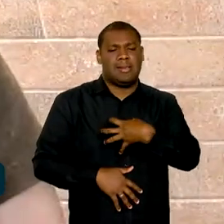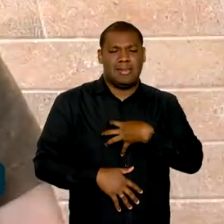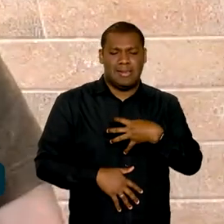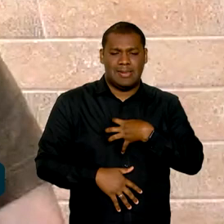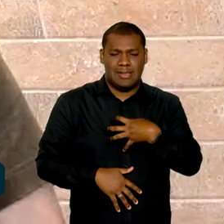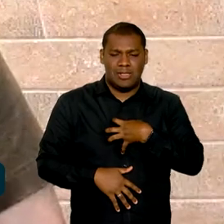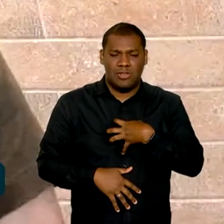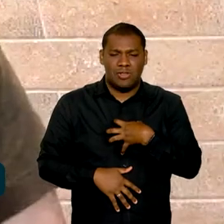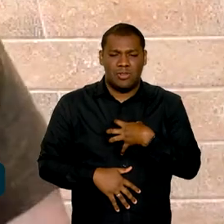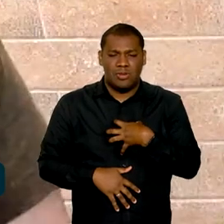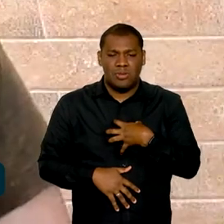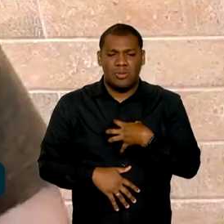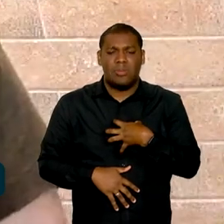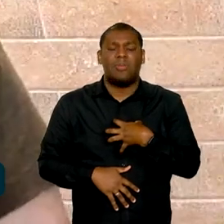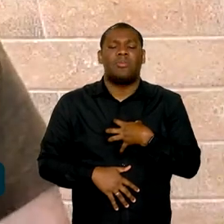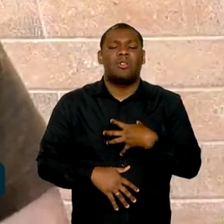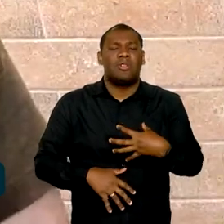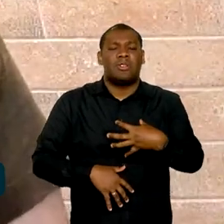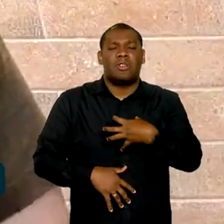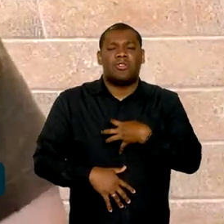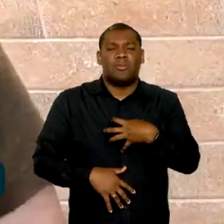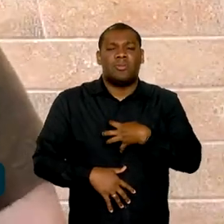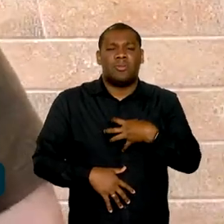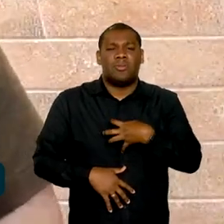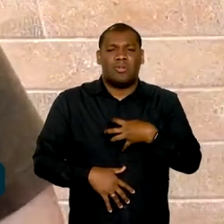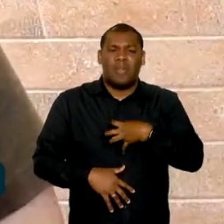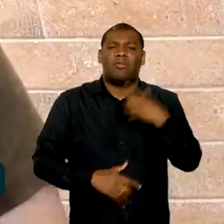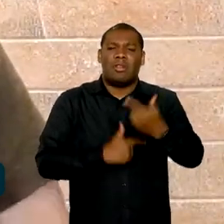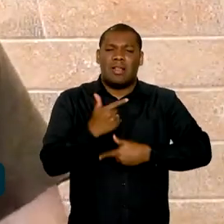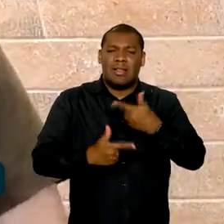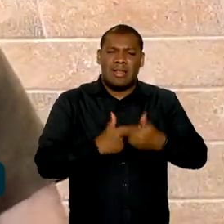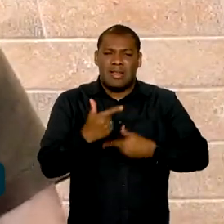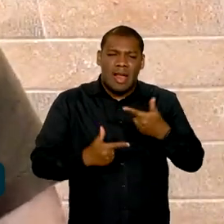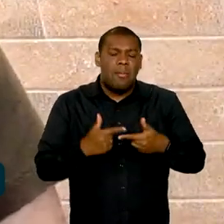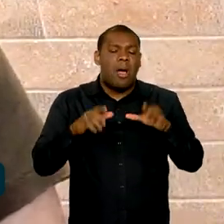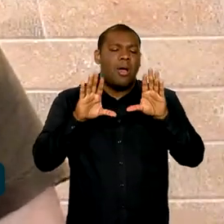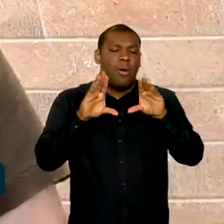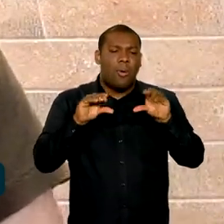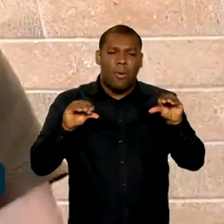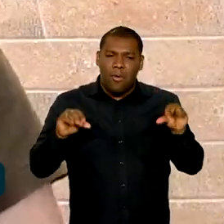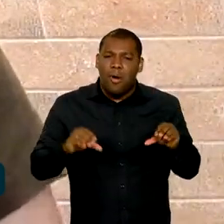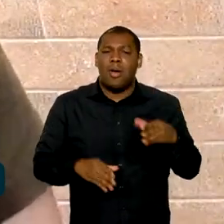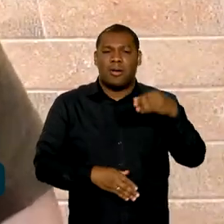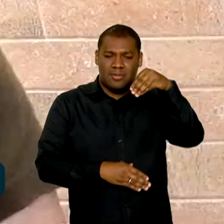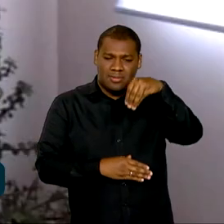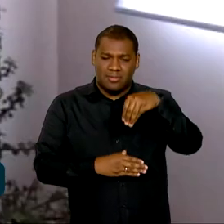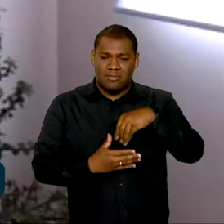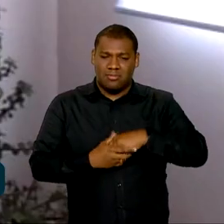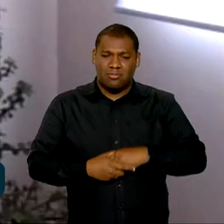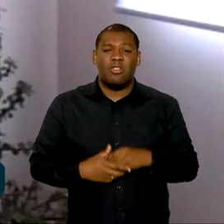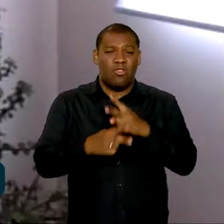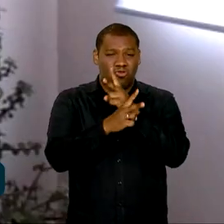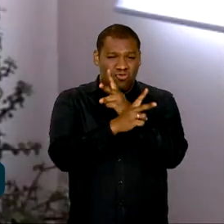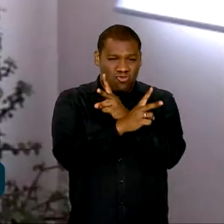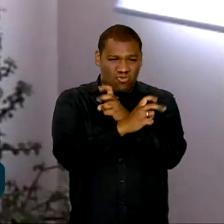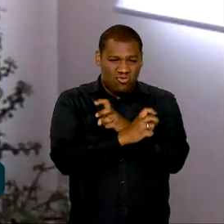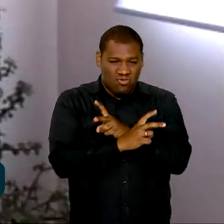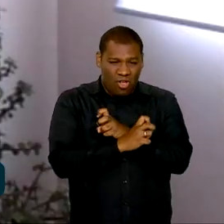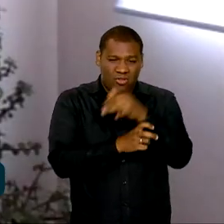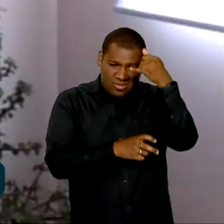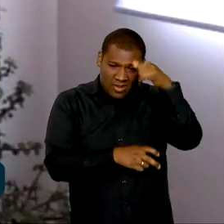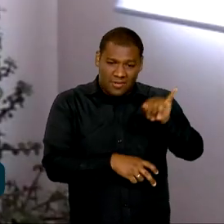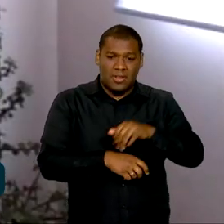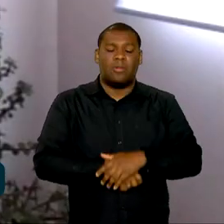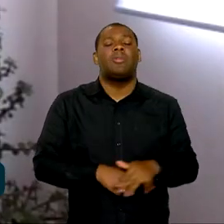aptas para desenvolverem o seu trabalho nesse ambiente não tóxico. Uma medida extremamente